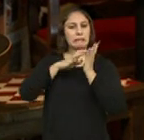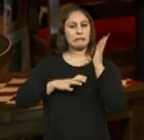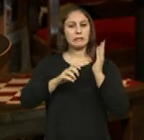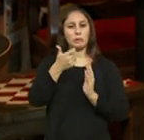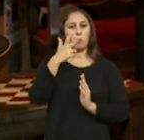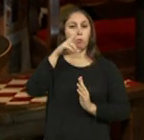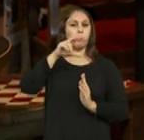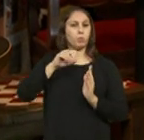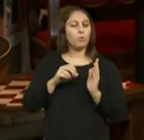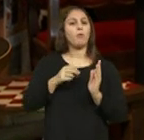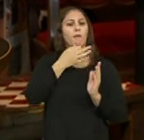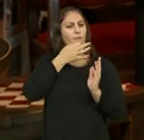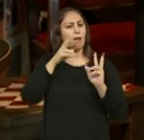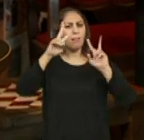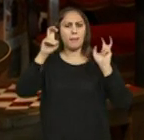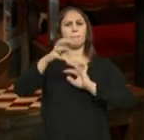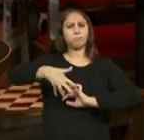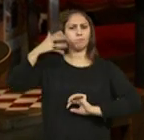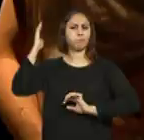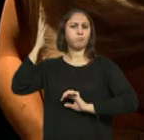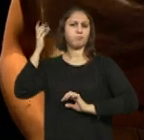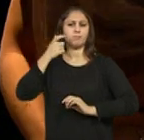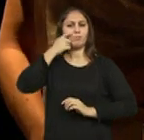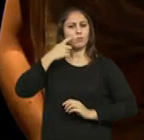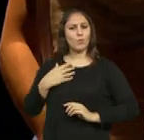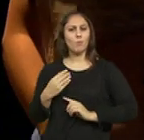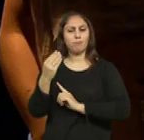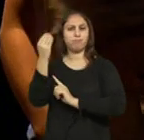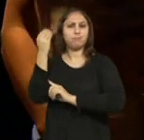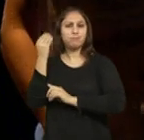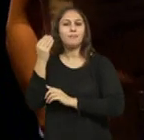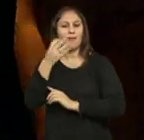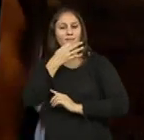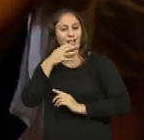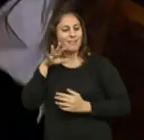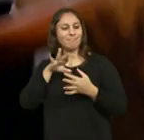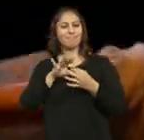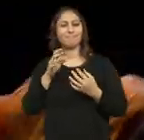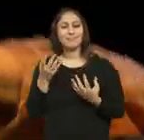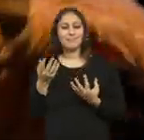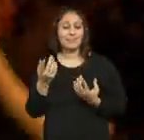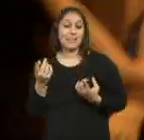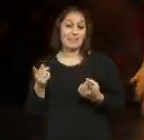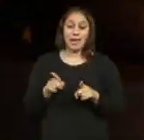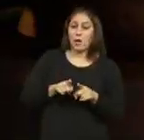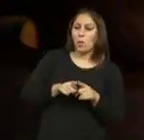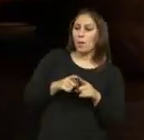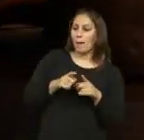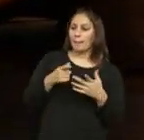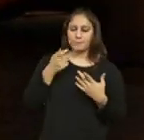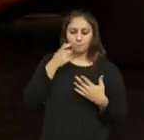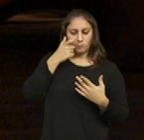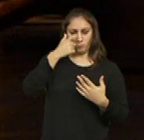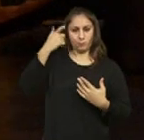na conferência sobre os manquins, e que é um tratado sobre o confronto do ser humano a um